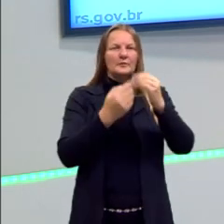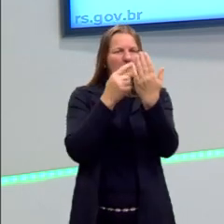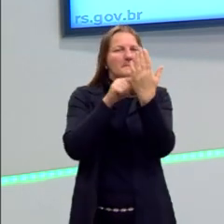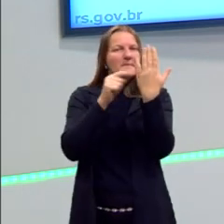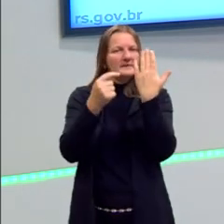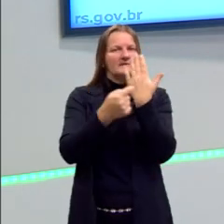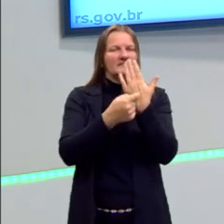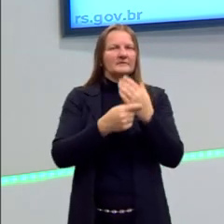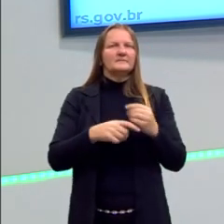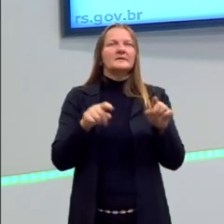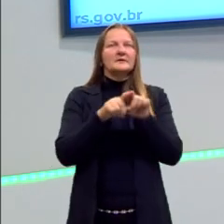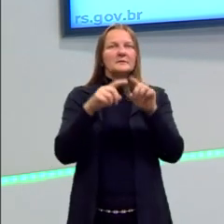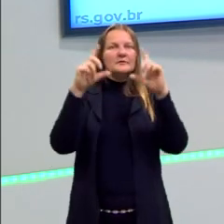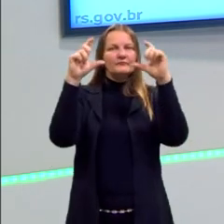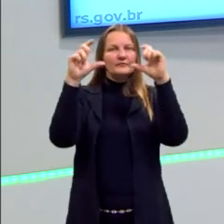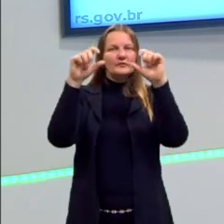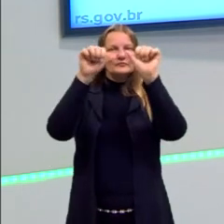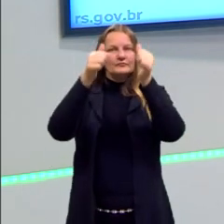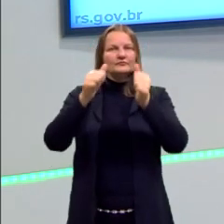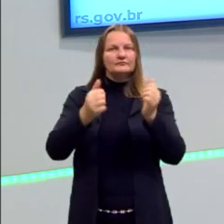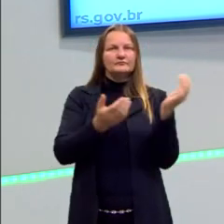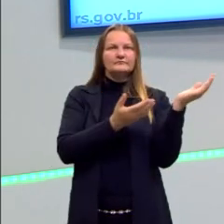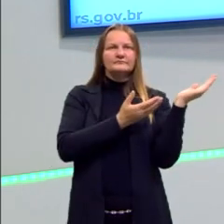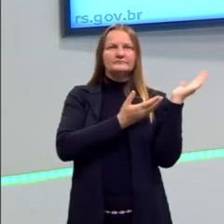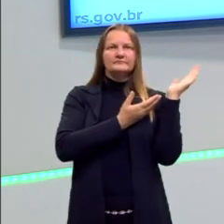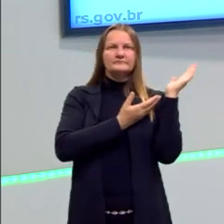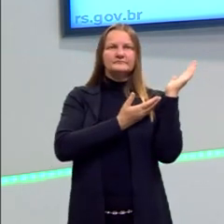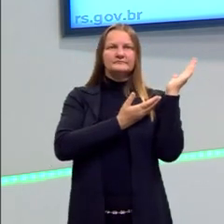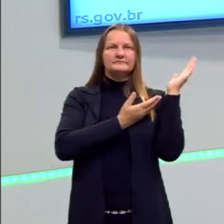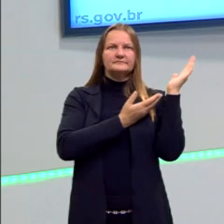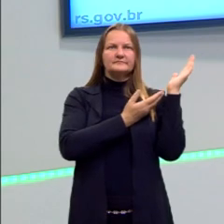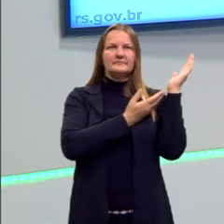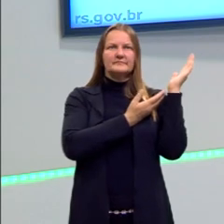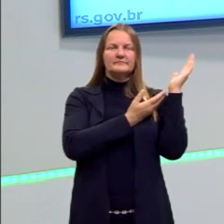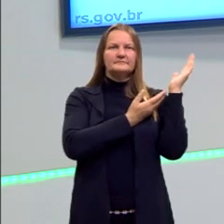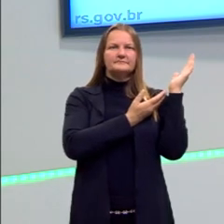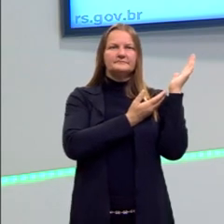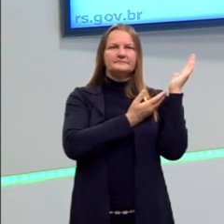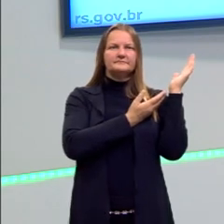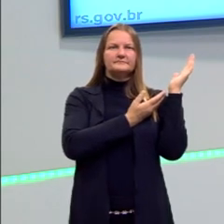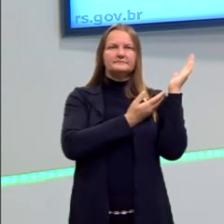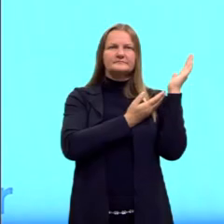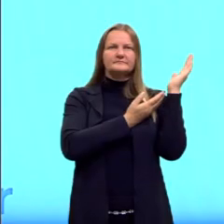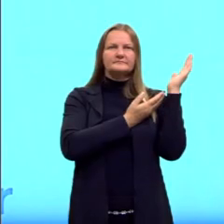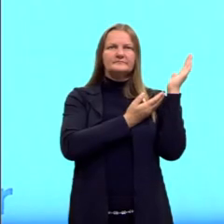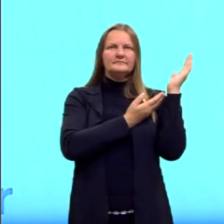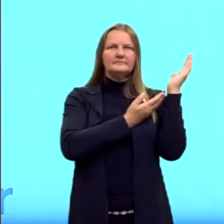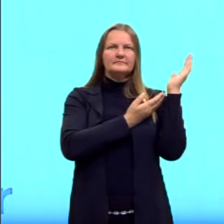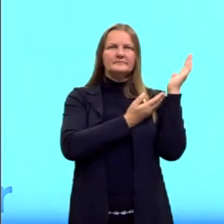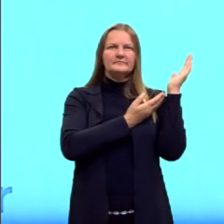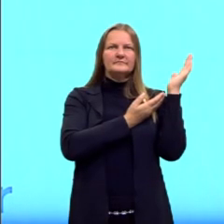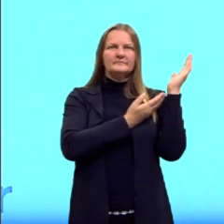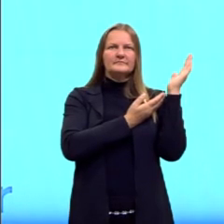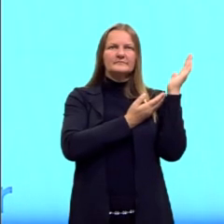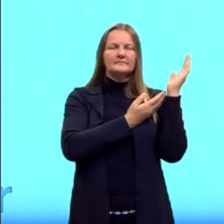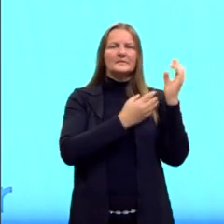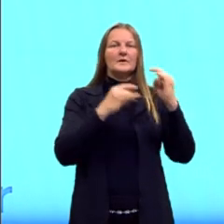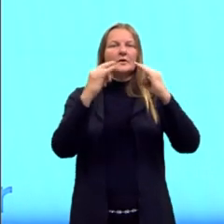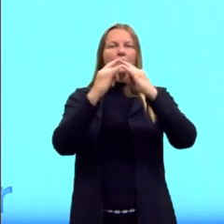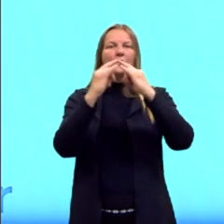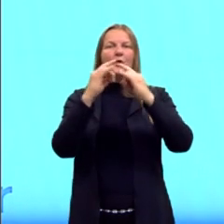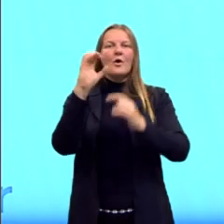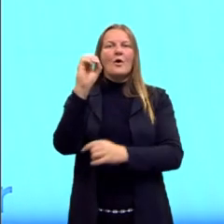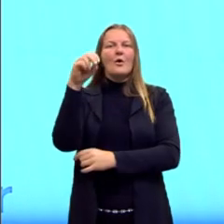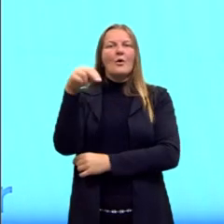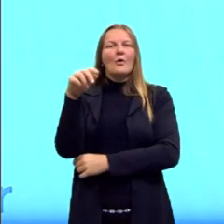Essa outra imagem, a gente vai ver também que se desenvolve, a quantidade de ONGs se